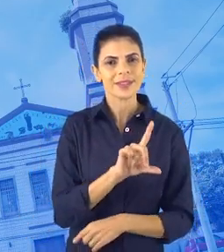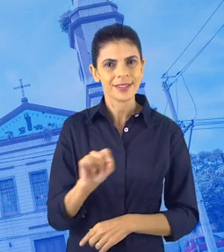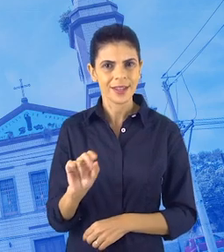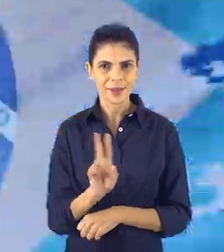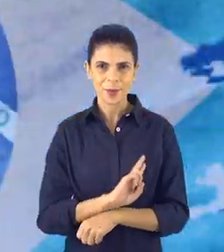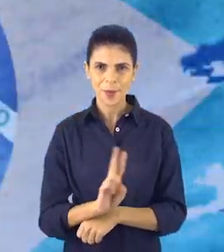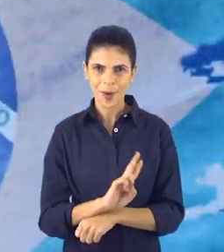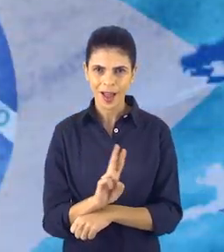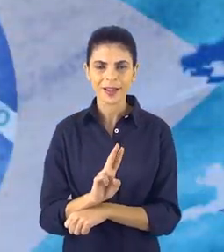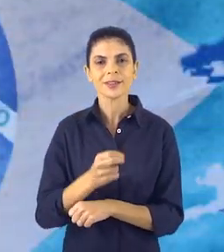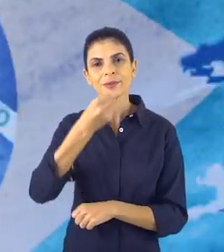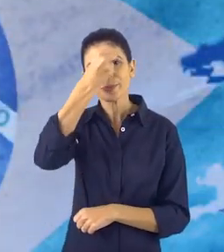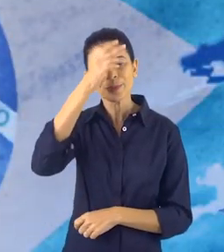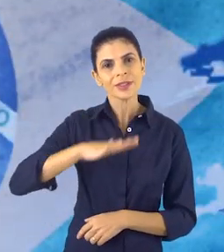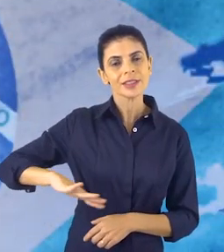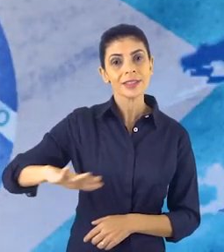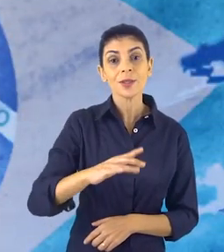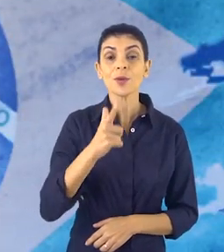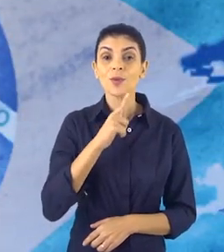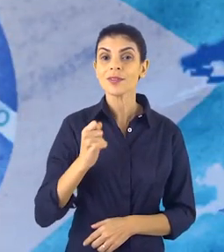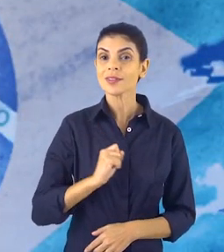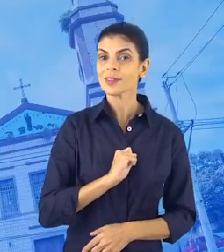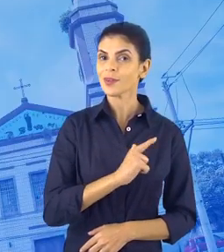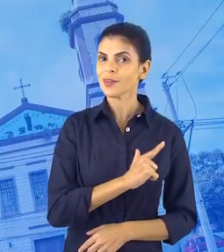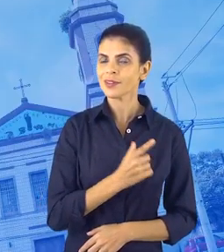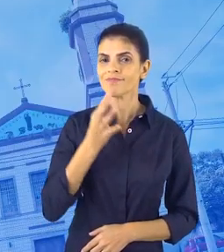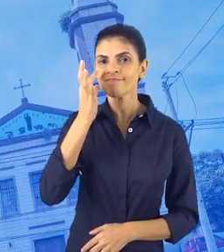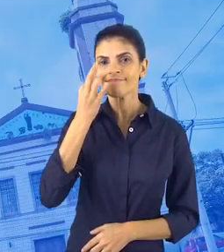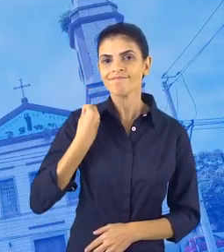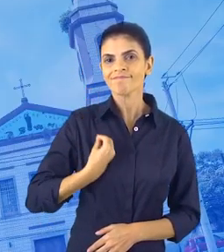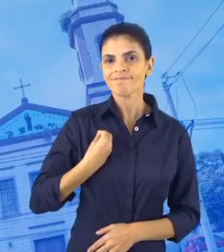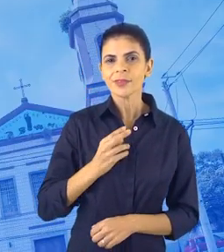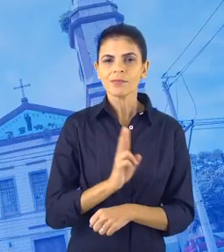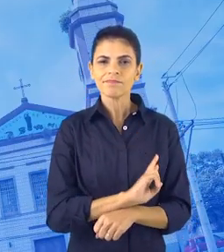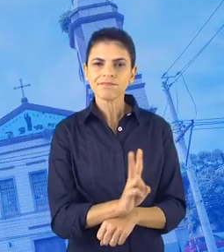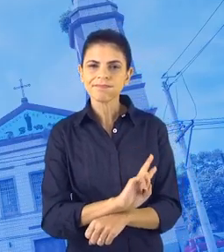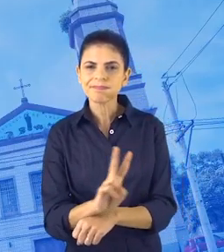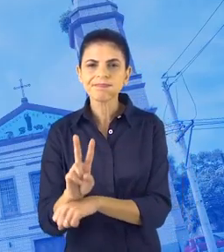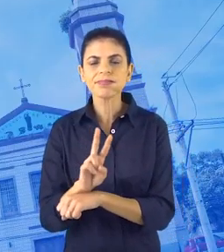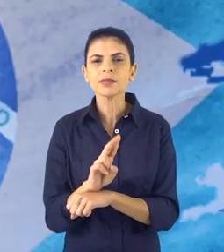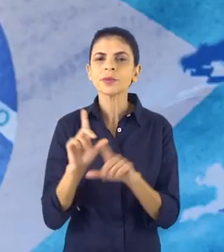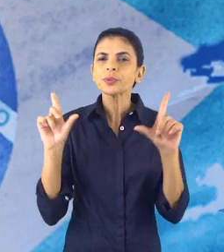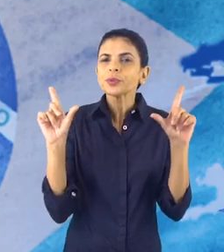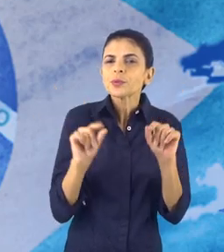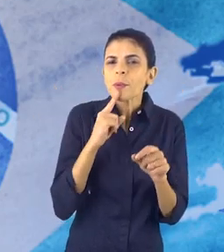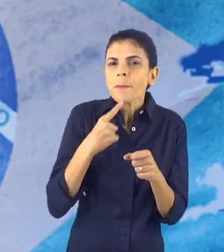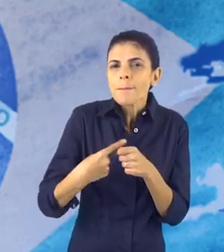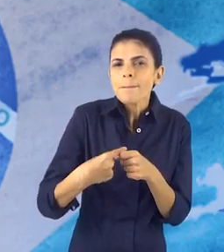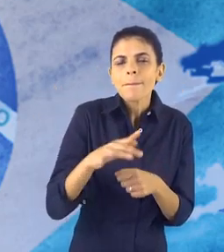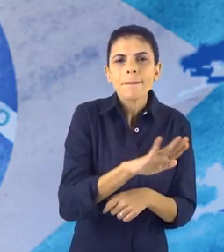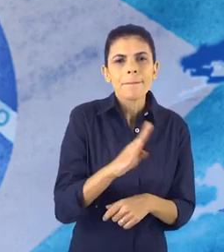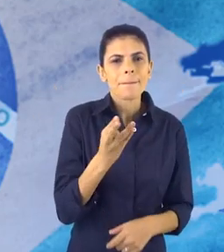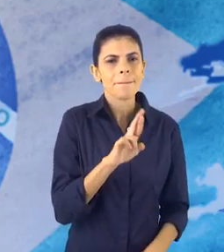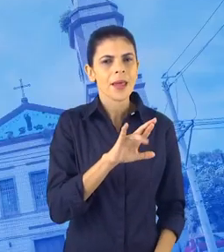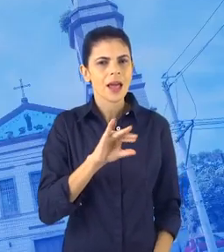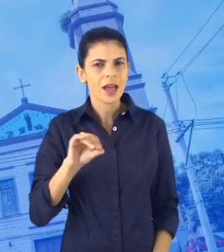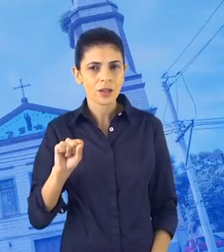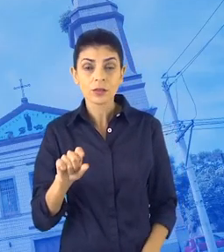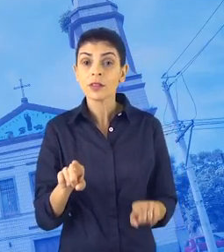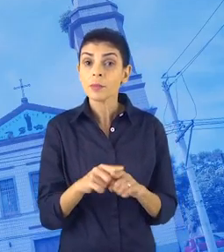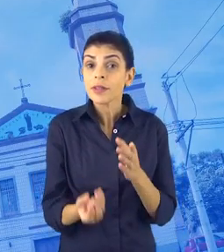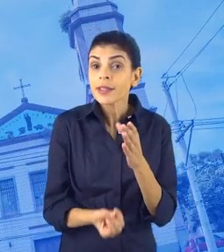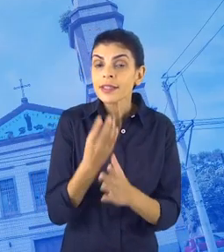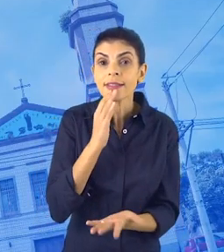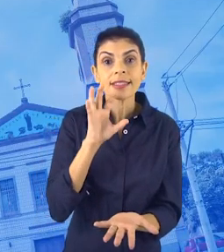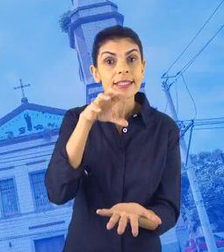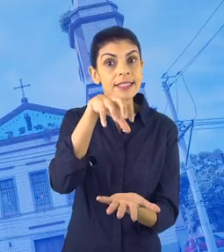municipais, vamos ampliar o São Gonçalo presente, diminuindo assim a insegurança nos bairros de centro. Vamos